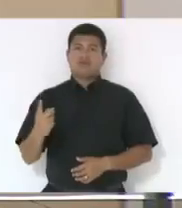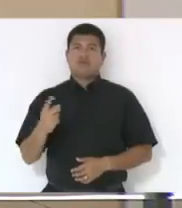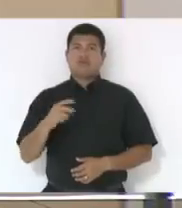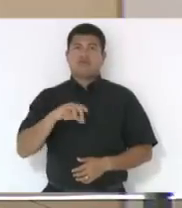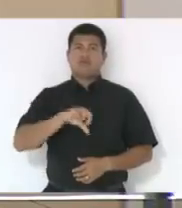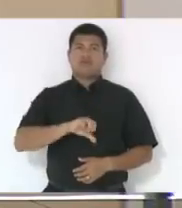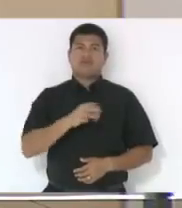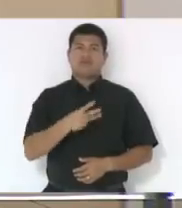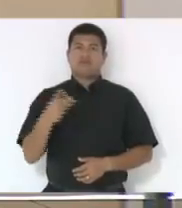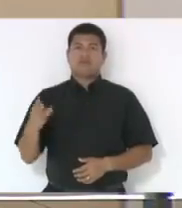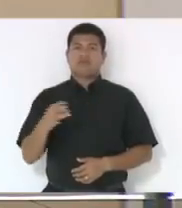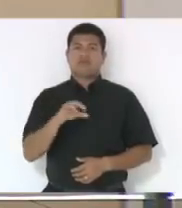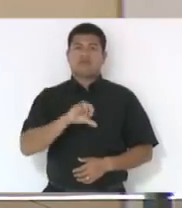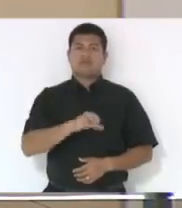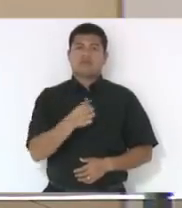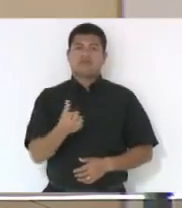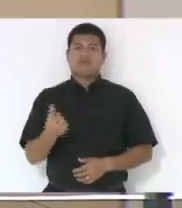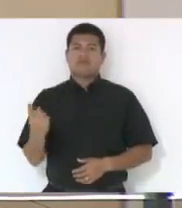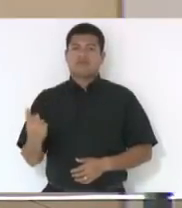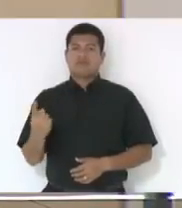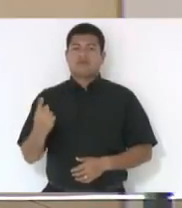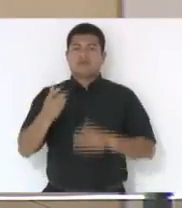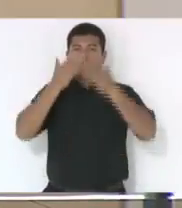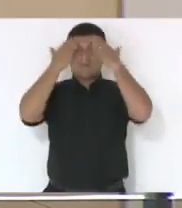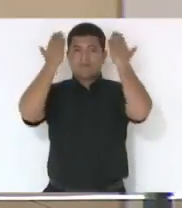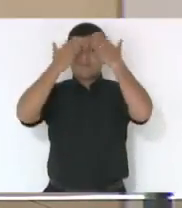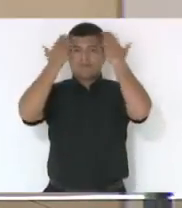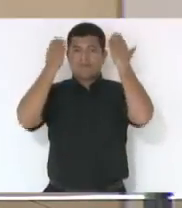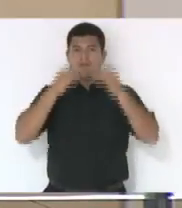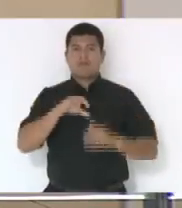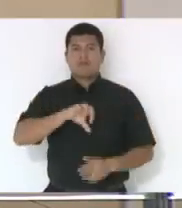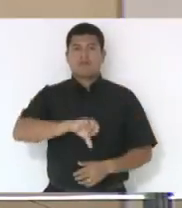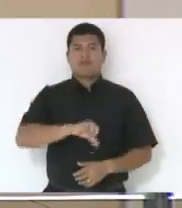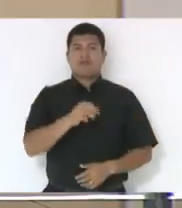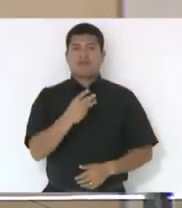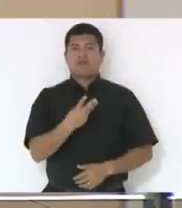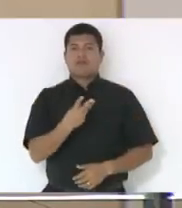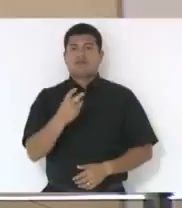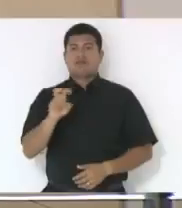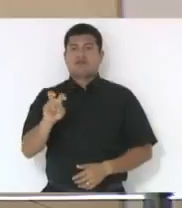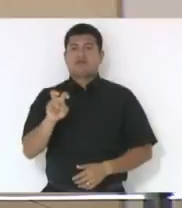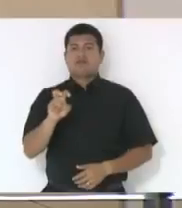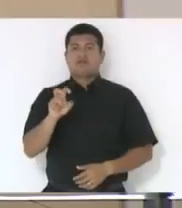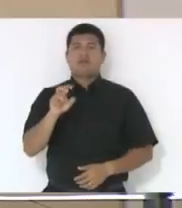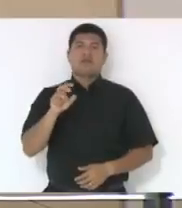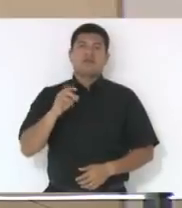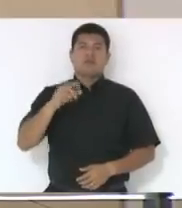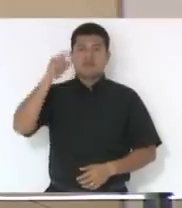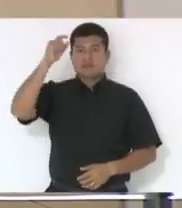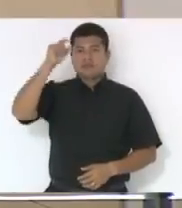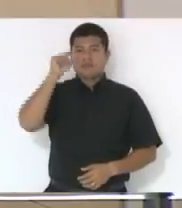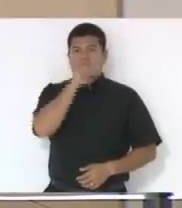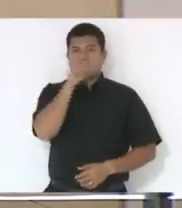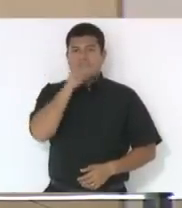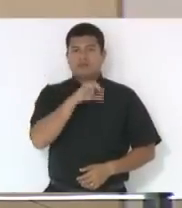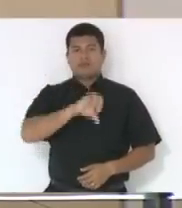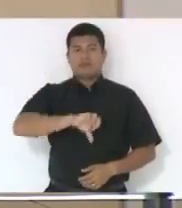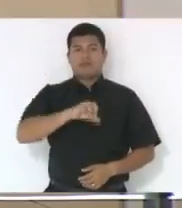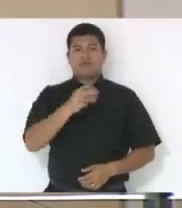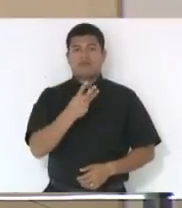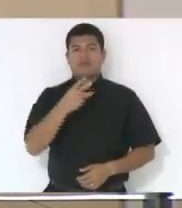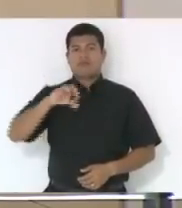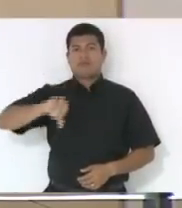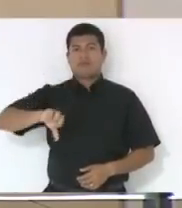933 e 961, deputado José Milton Schaeffer, 935, deputado Ircê Odrech, 939, deputado